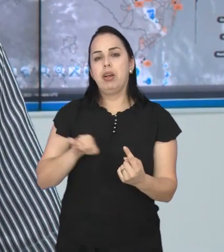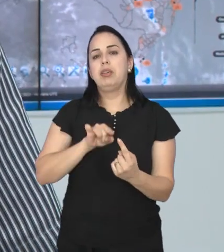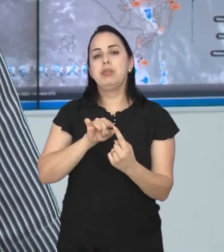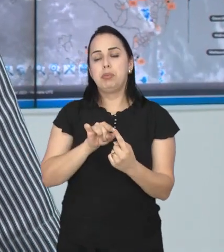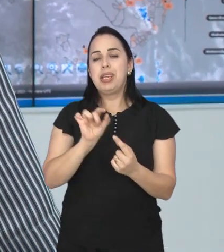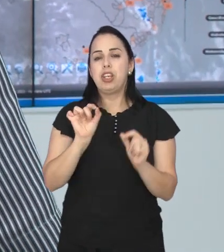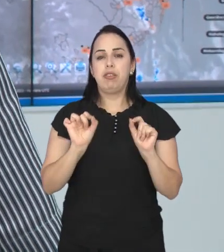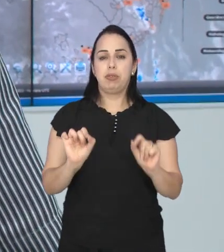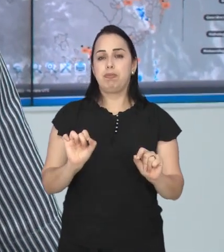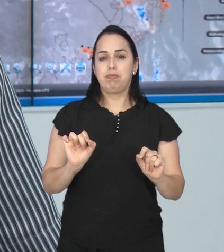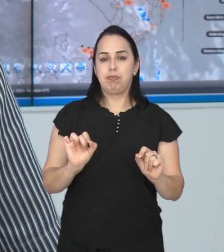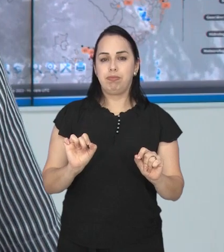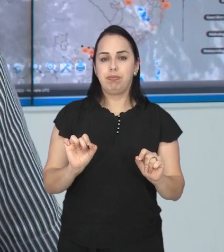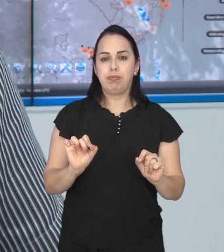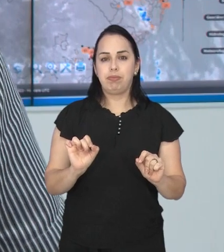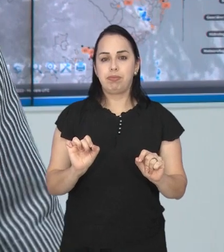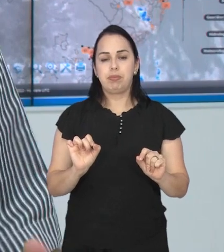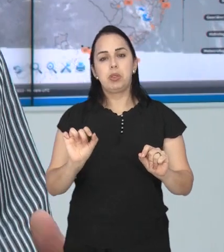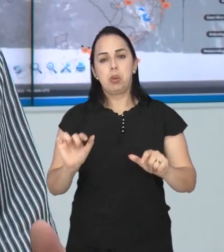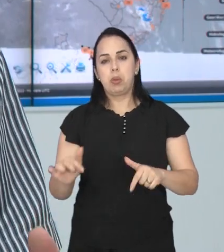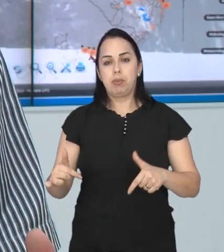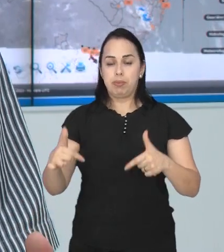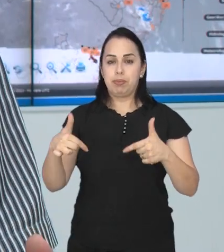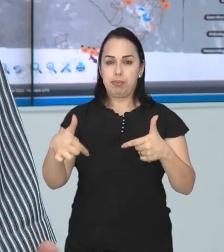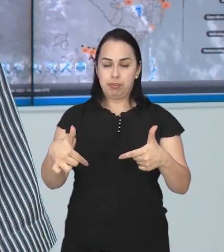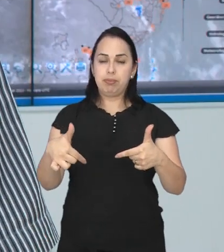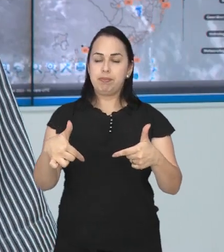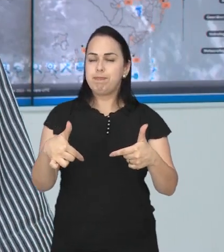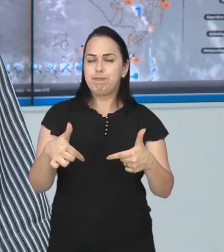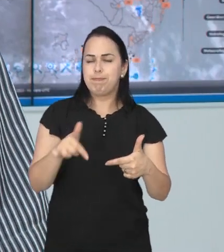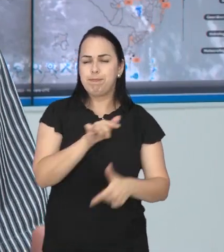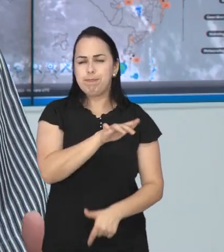de tornar essa ação